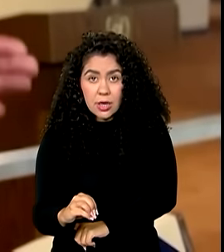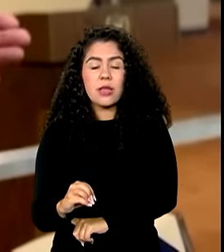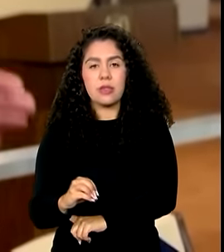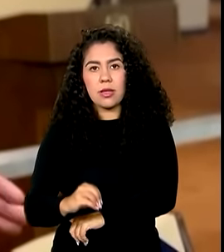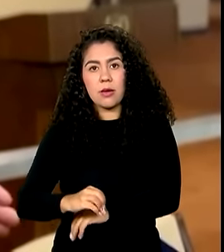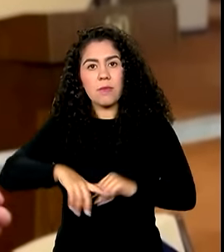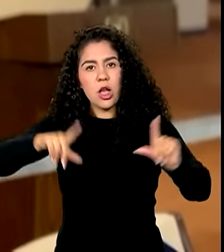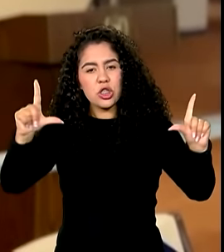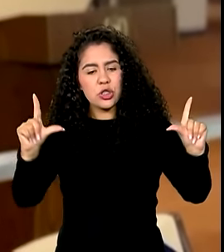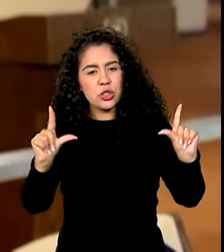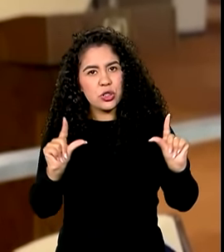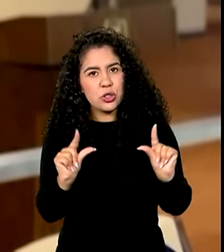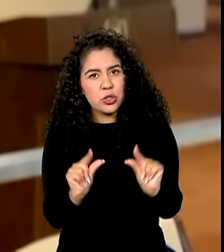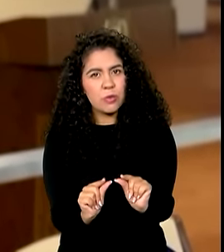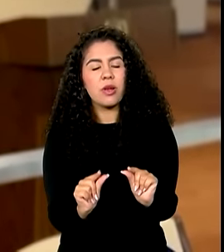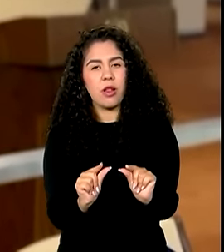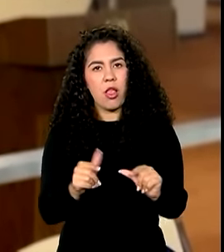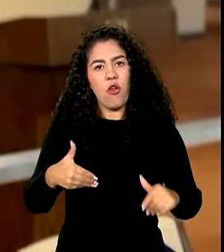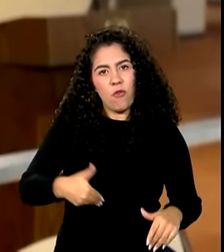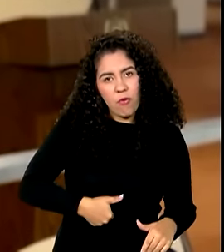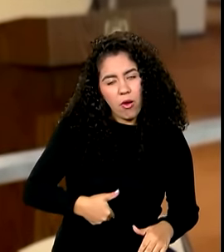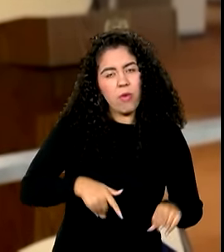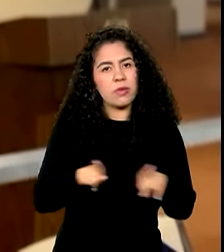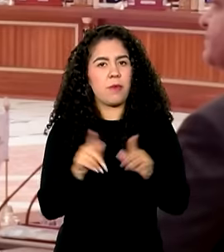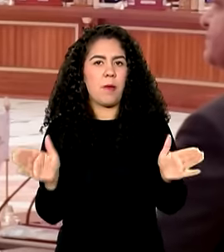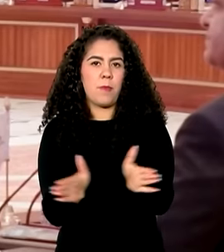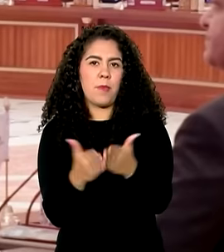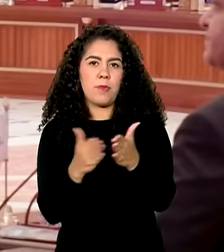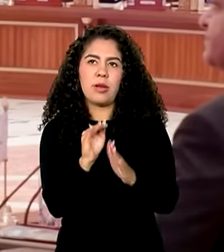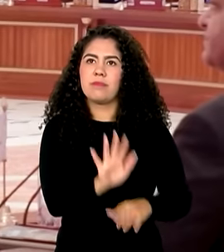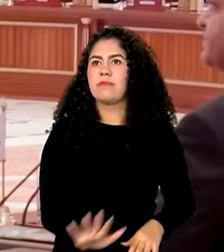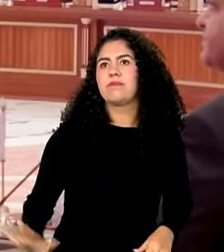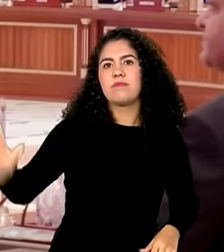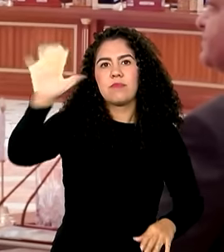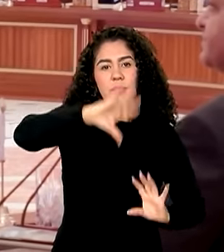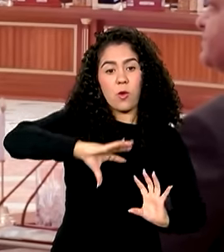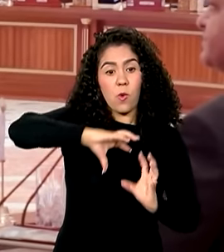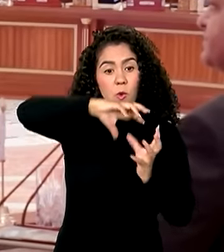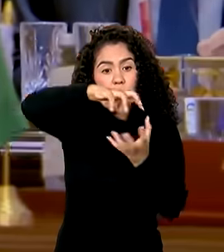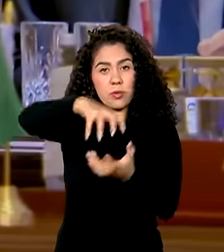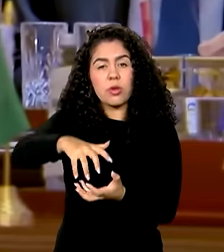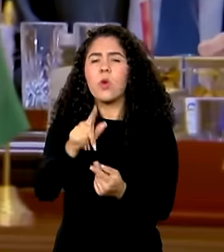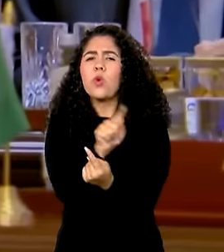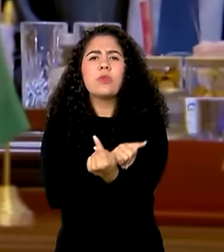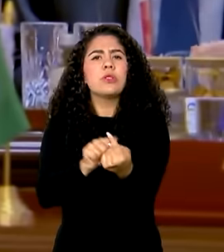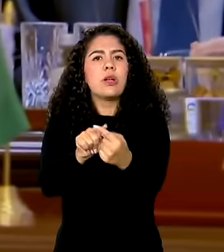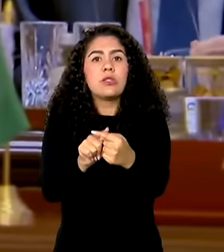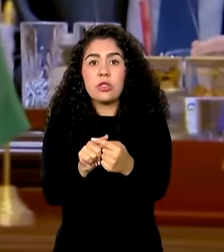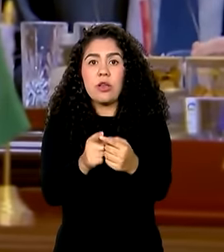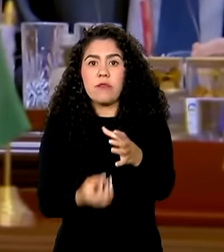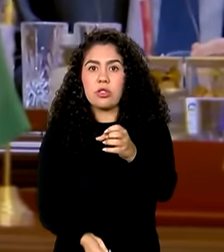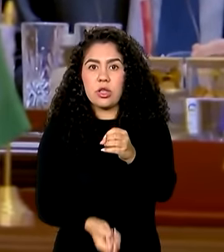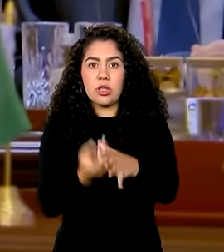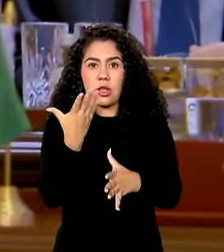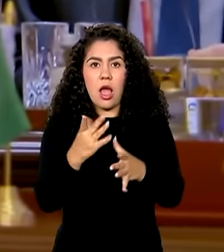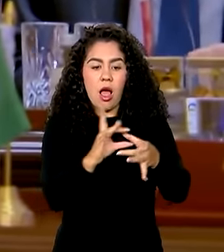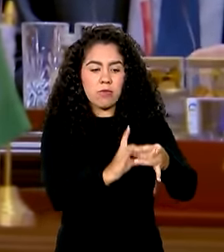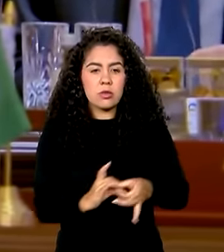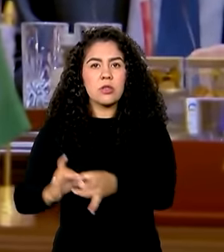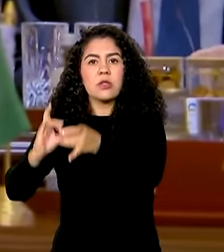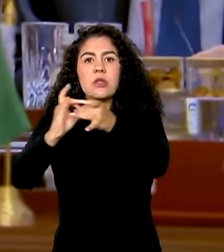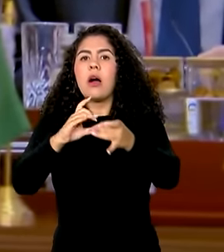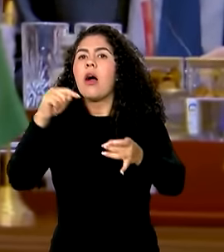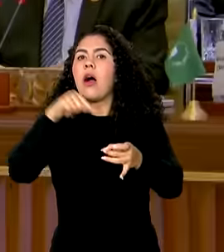redução da fome e da pobreza no mundo. A ideia de formar a aliança é do presidente Lula, proposta